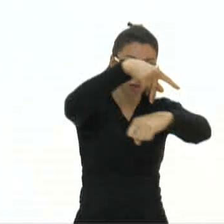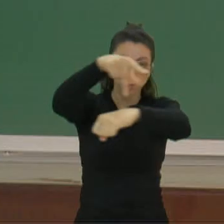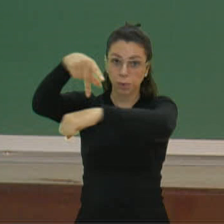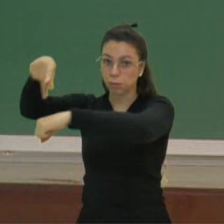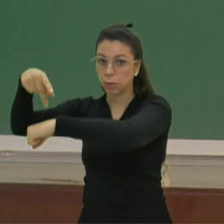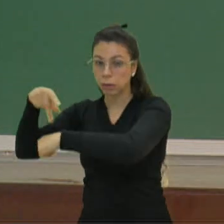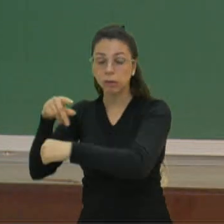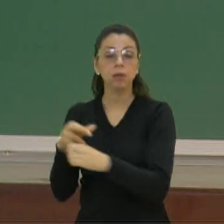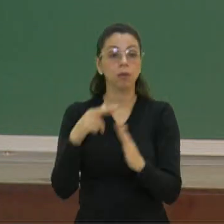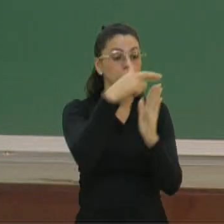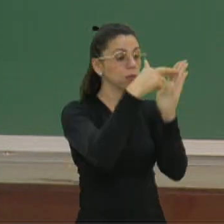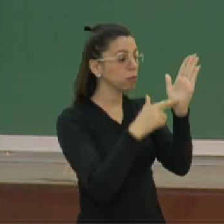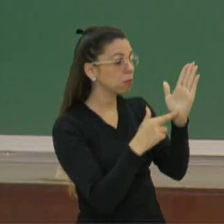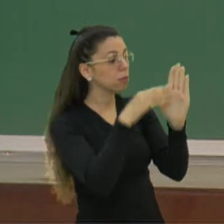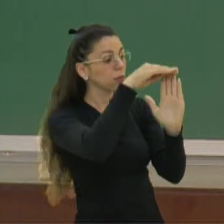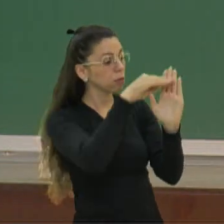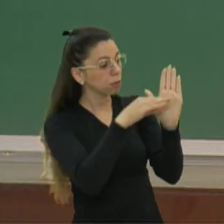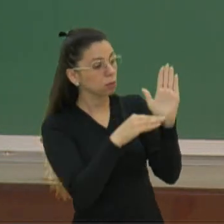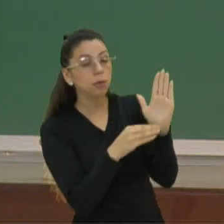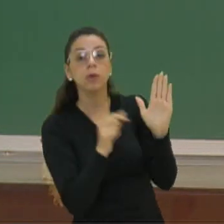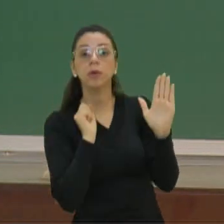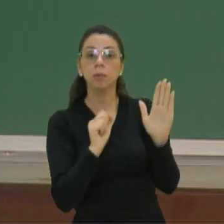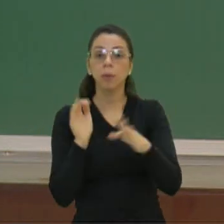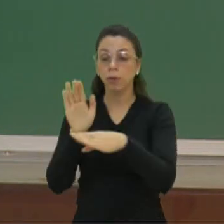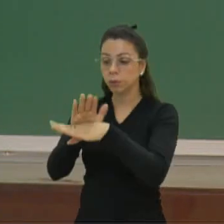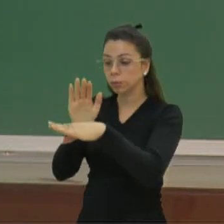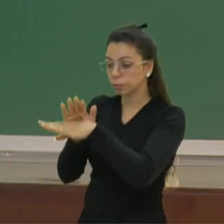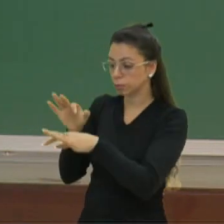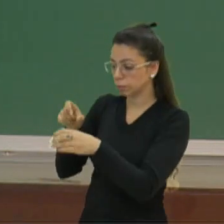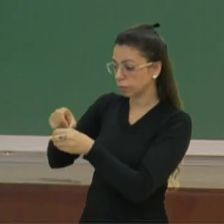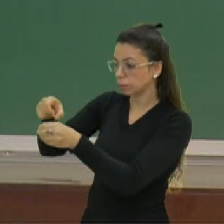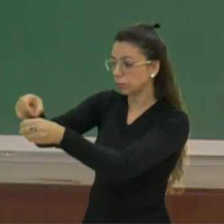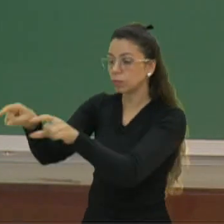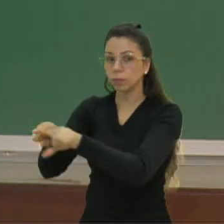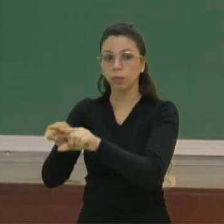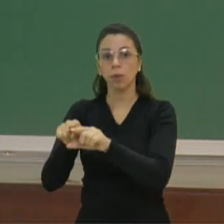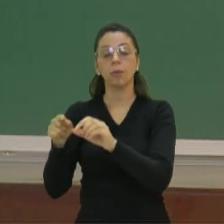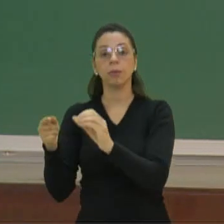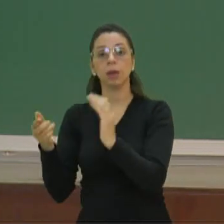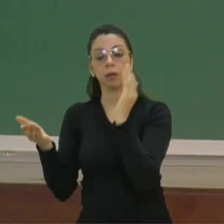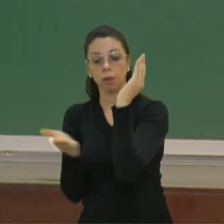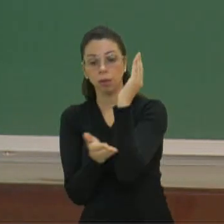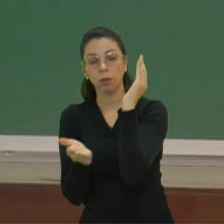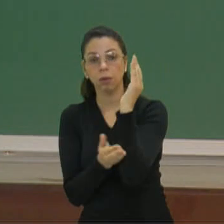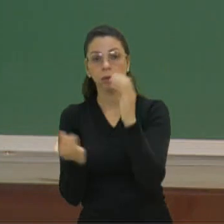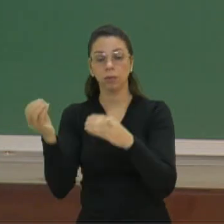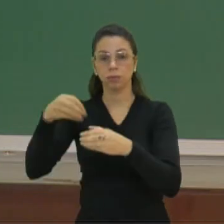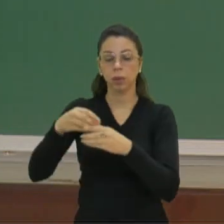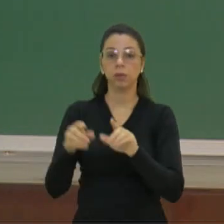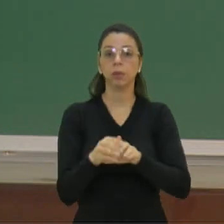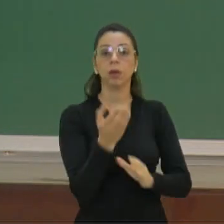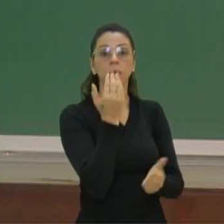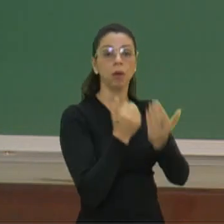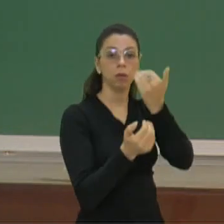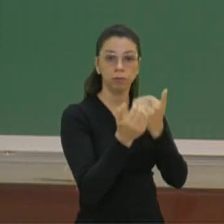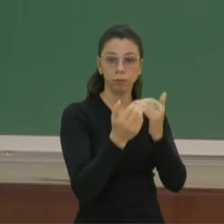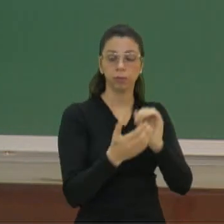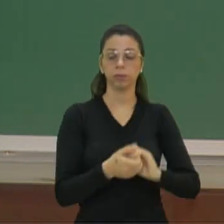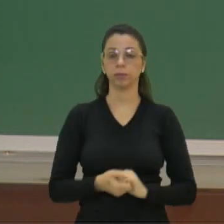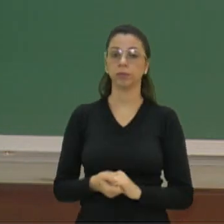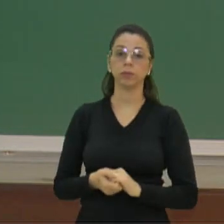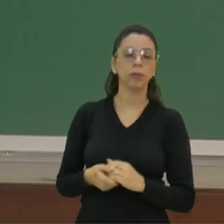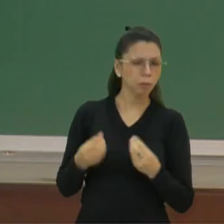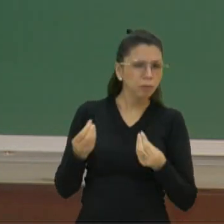com coisas que podem ajudar tanto no plantio e na colheita, quanto no nosso hábito alimentar. Vamos conhecer o que eles